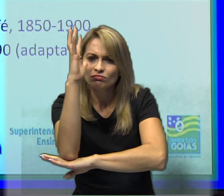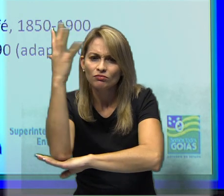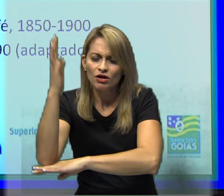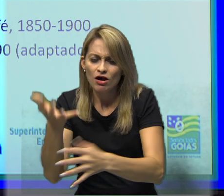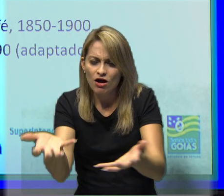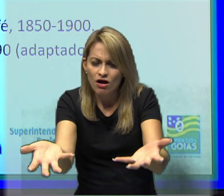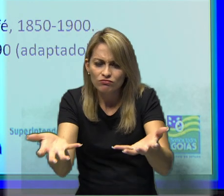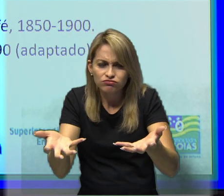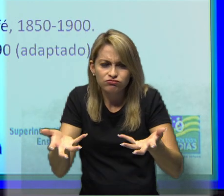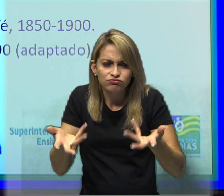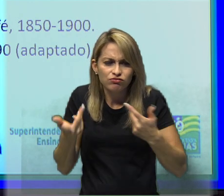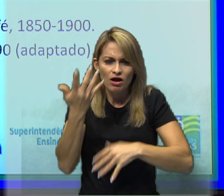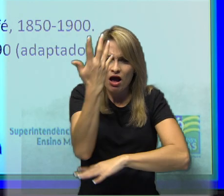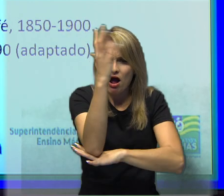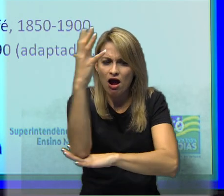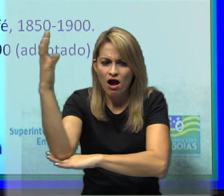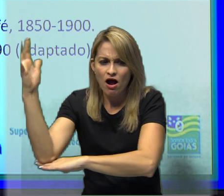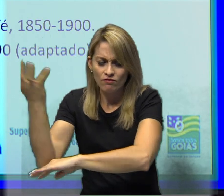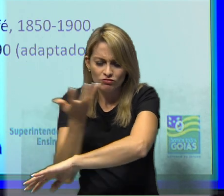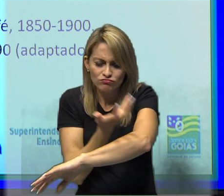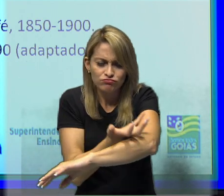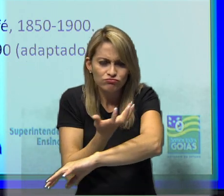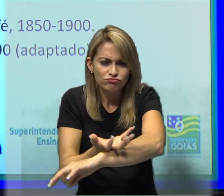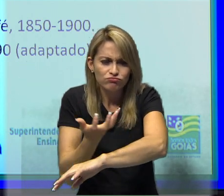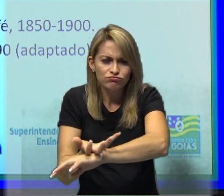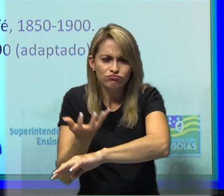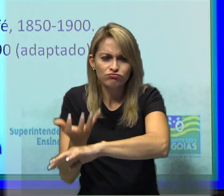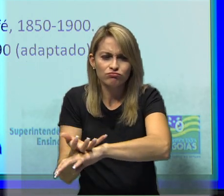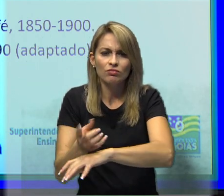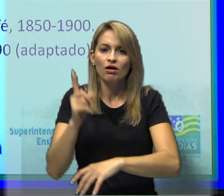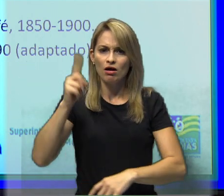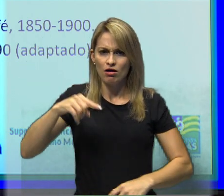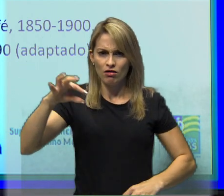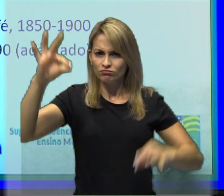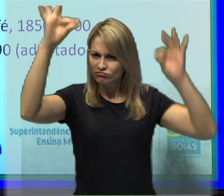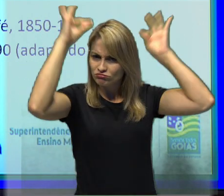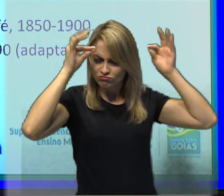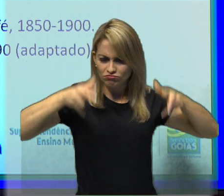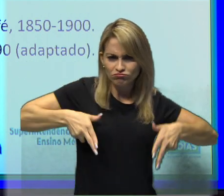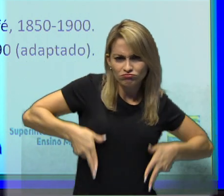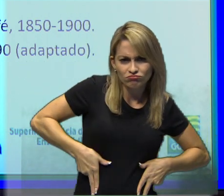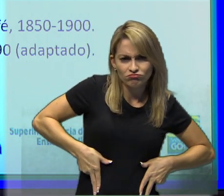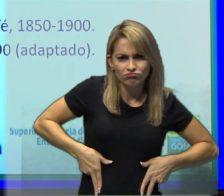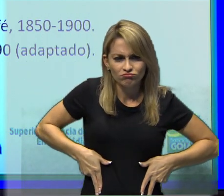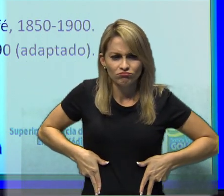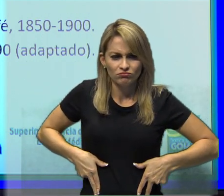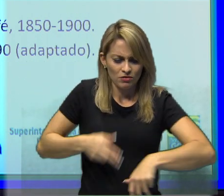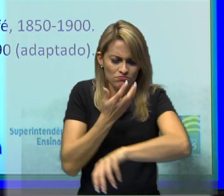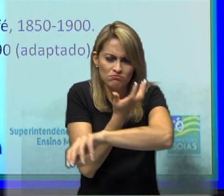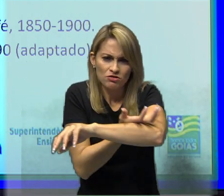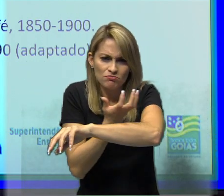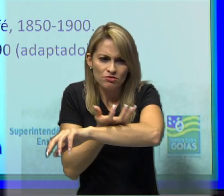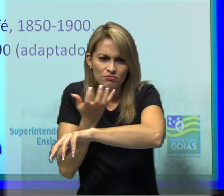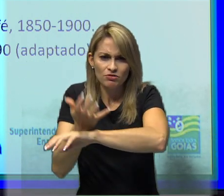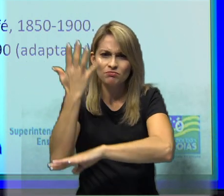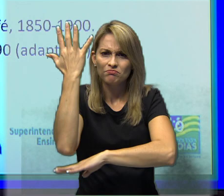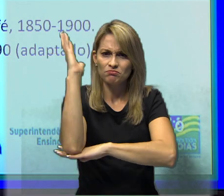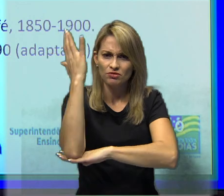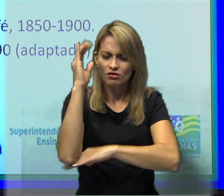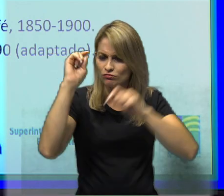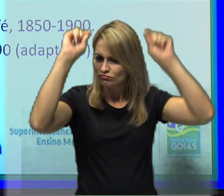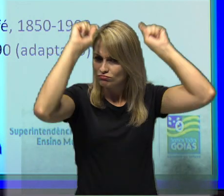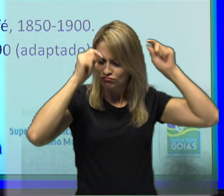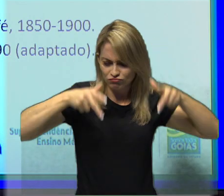mato, em baúba é coroné, com tanto pau no mato, e é, com tanto pau no mato, em baúba é coroné.